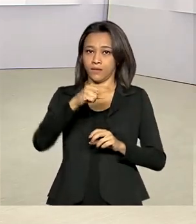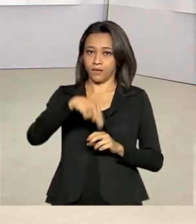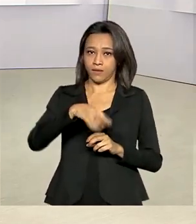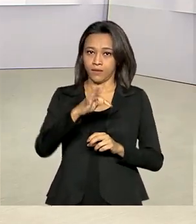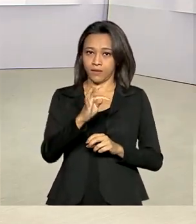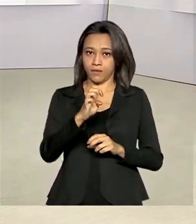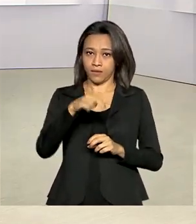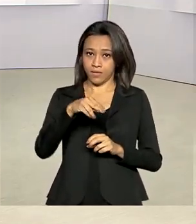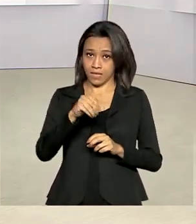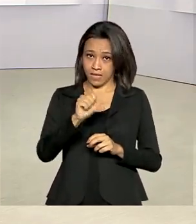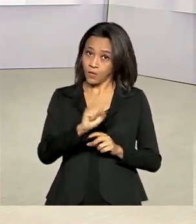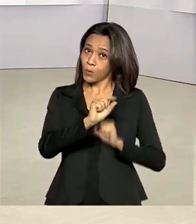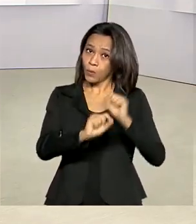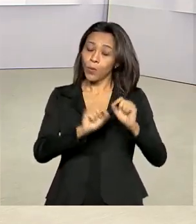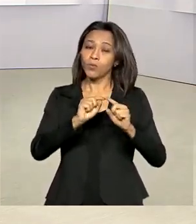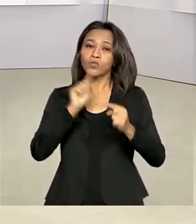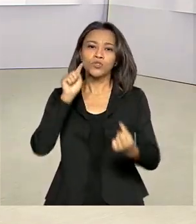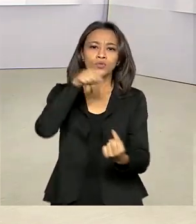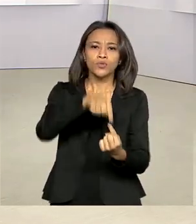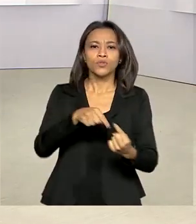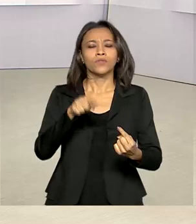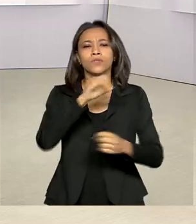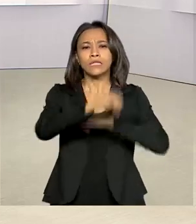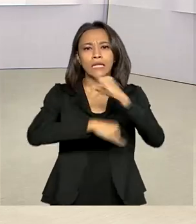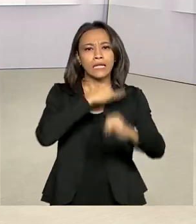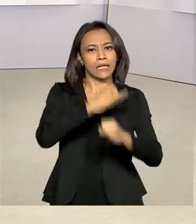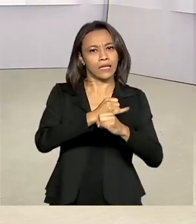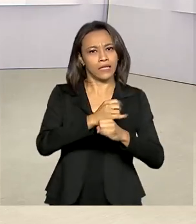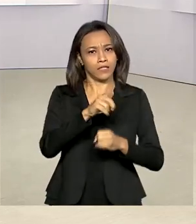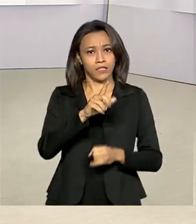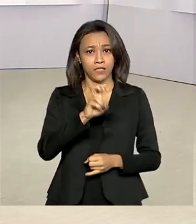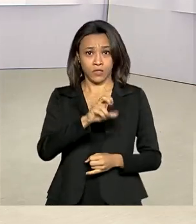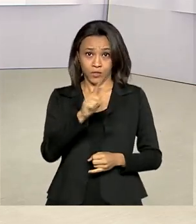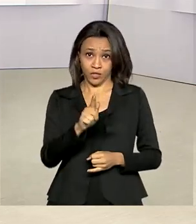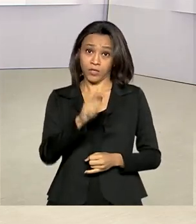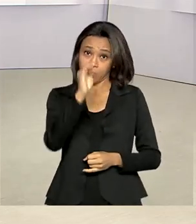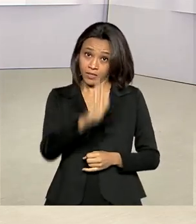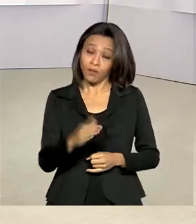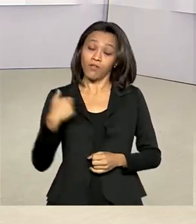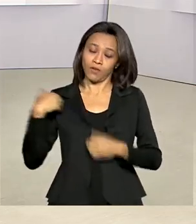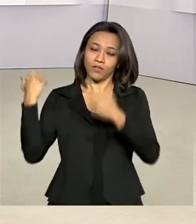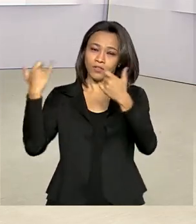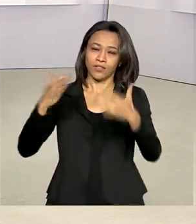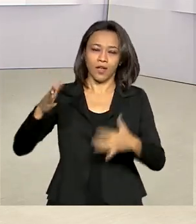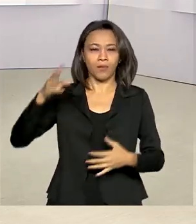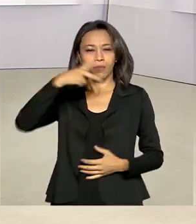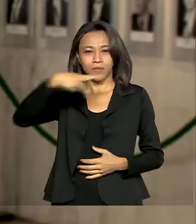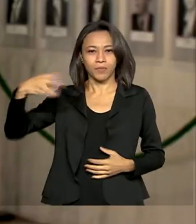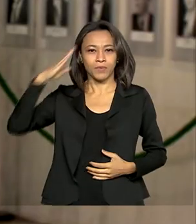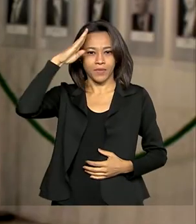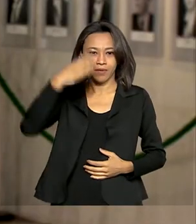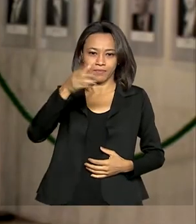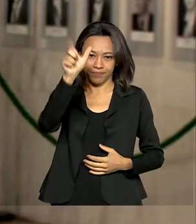5G no Brasil foi regulamentada pelo presidente Jair Bolsonaro. As informações com a repórter Selma Dias.